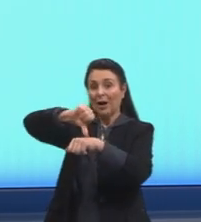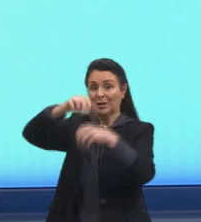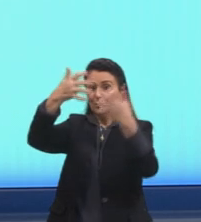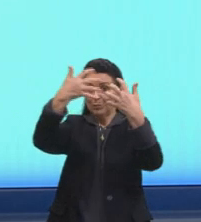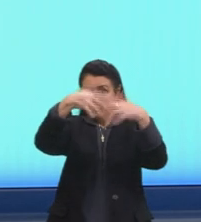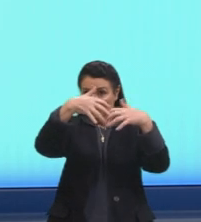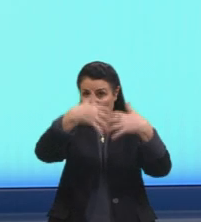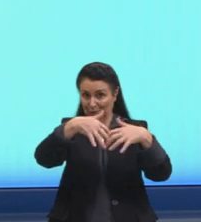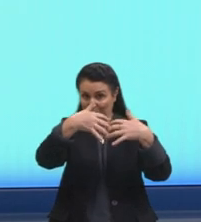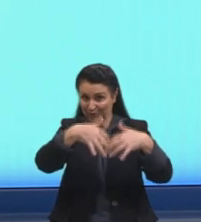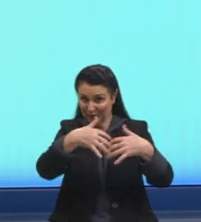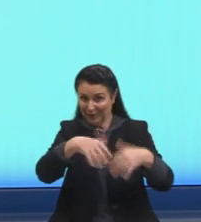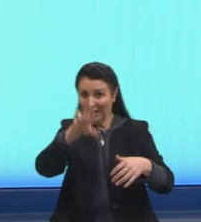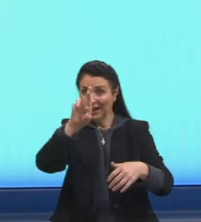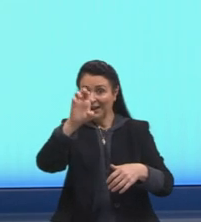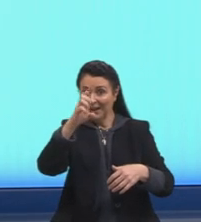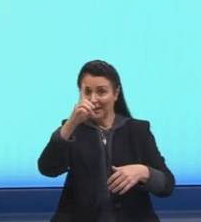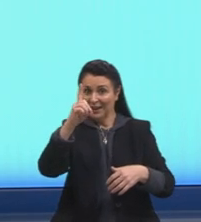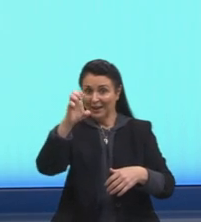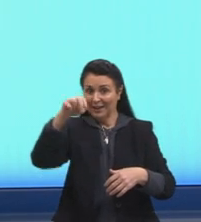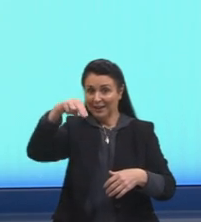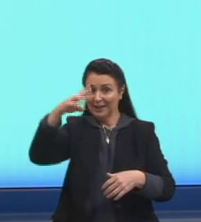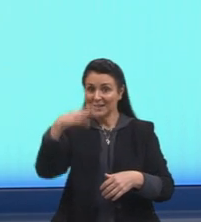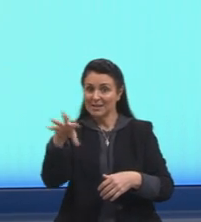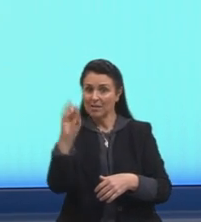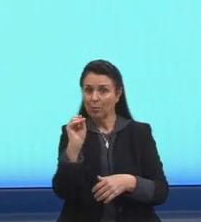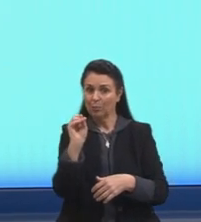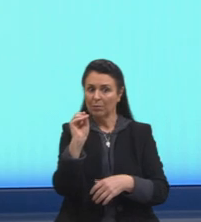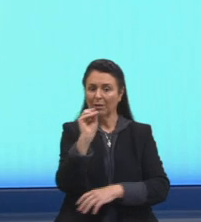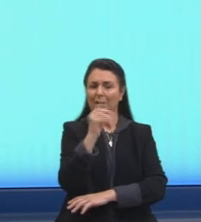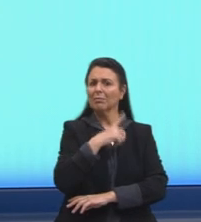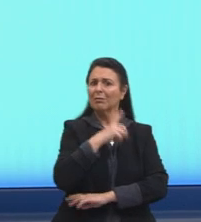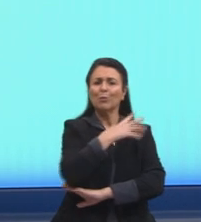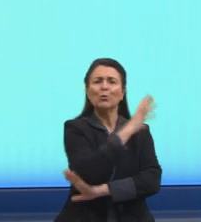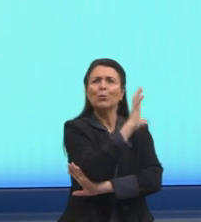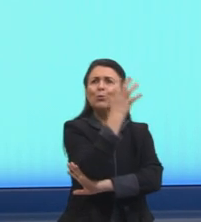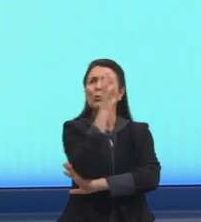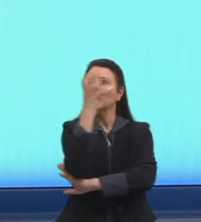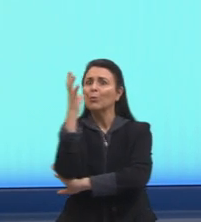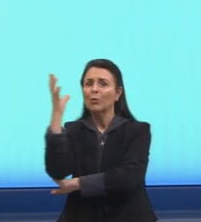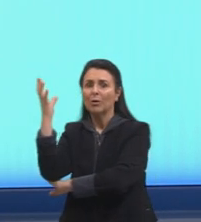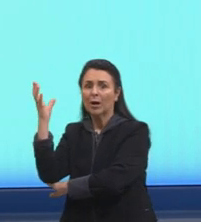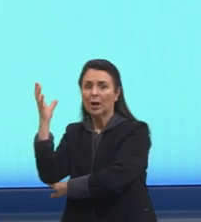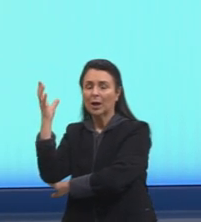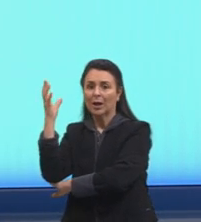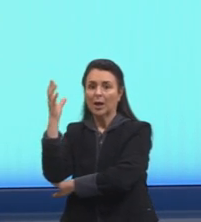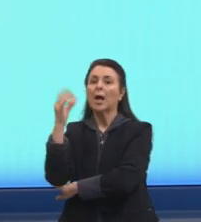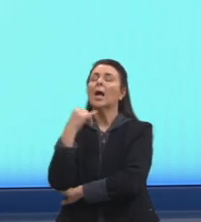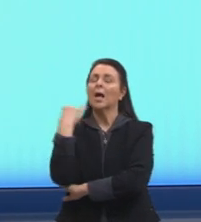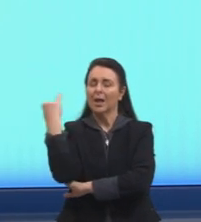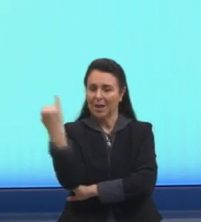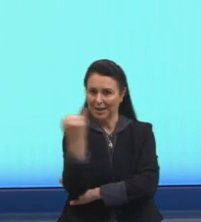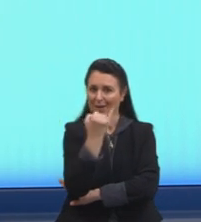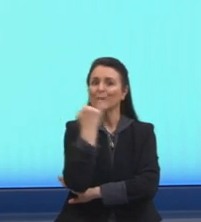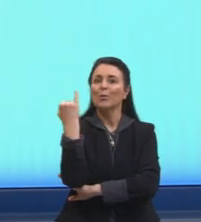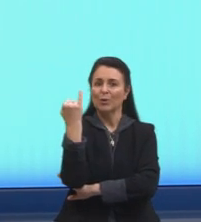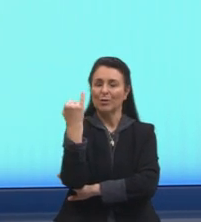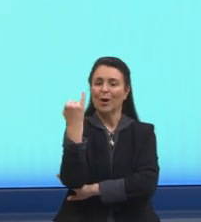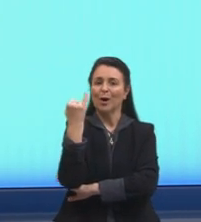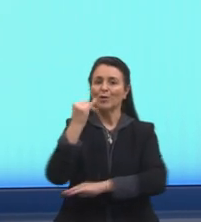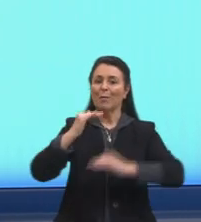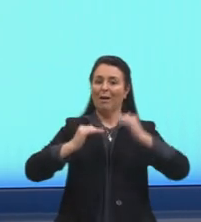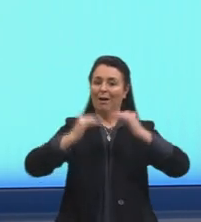área verde, né, também serve, dentro dessa questão aí climatológica, como uma área de